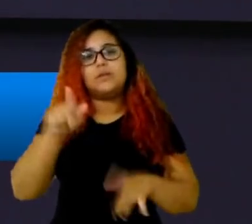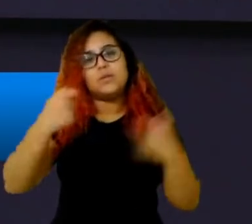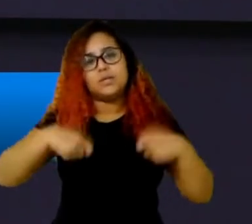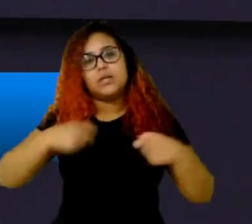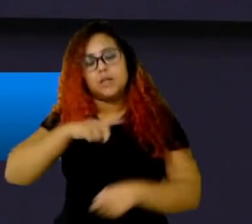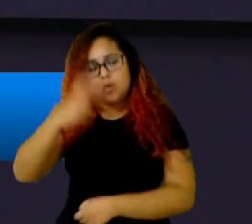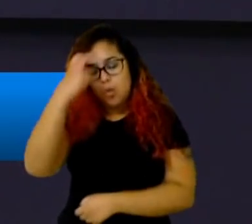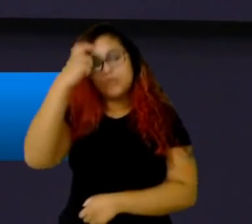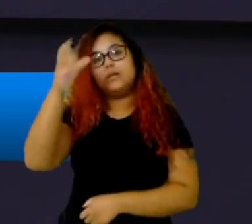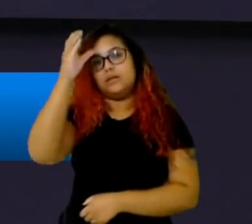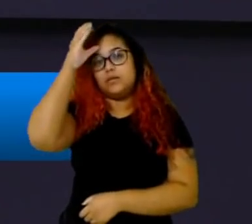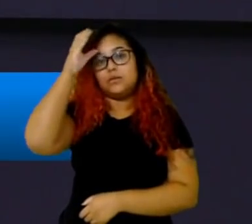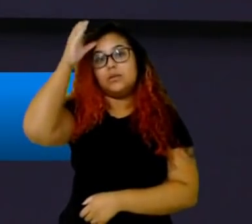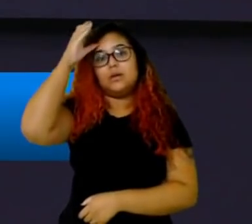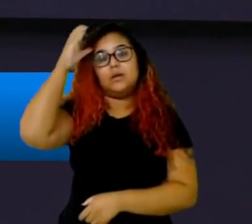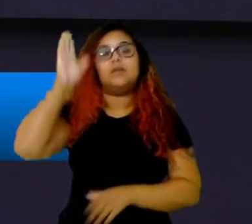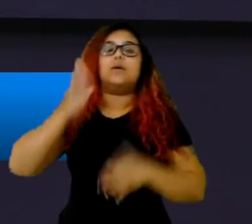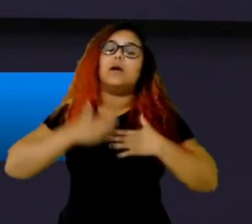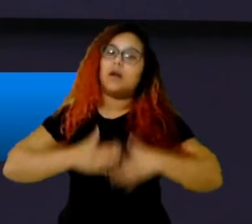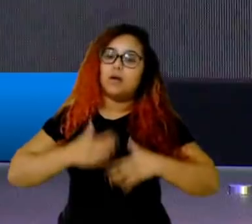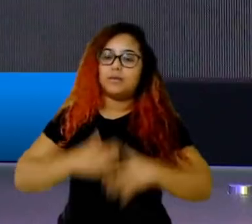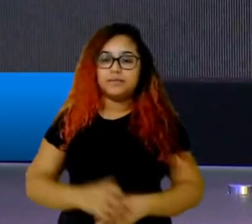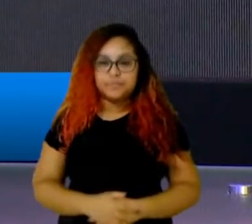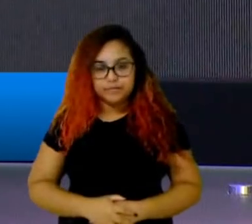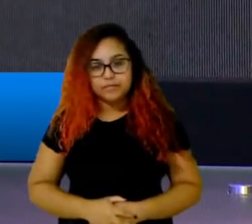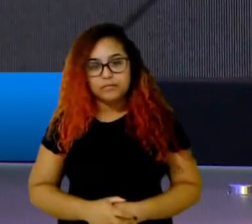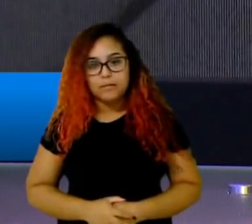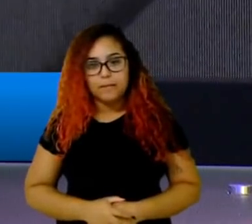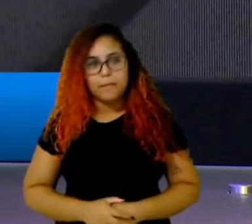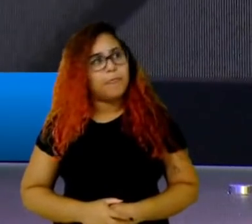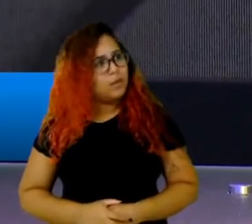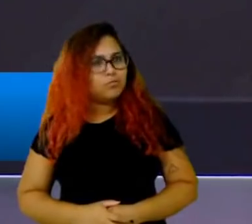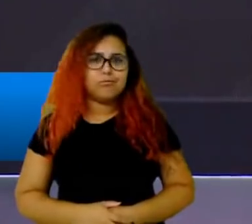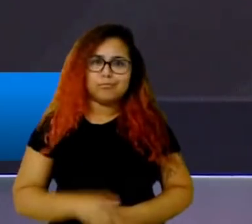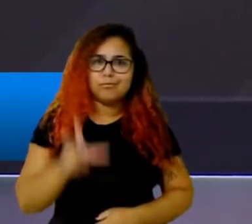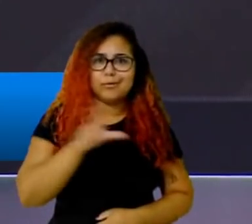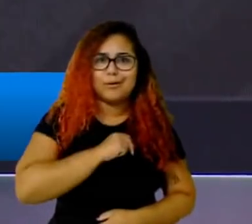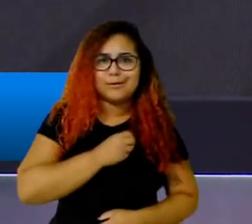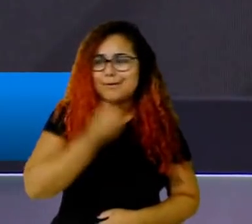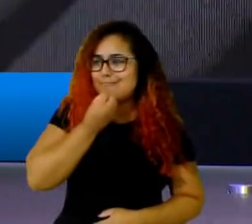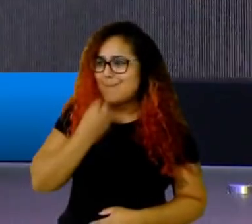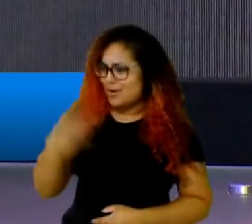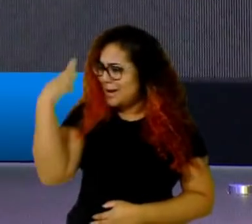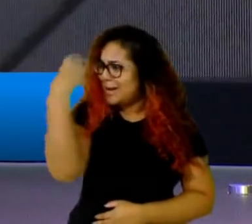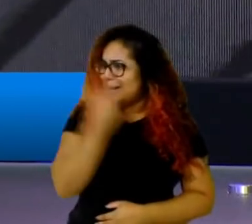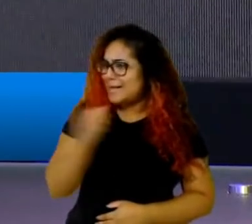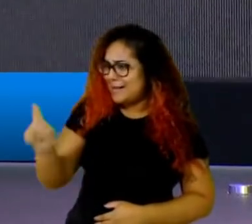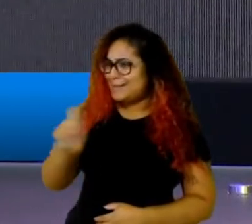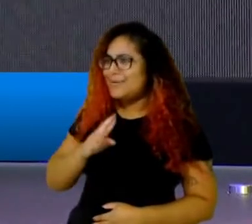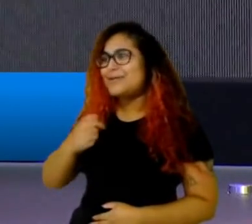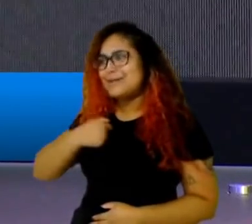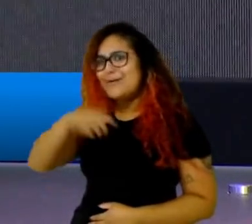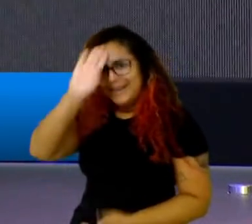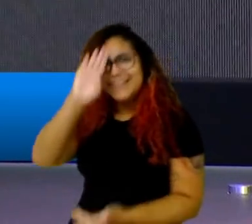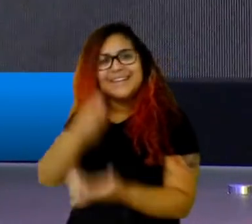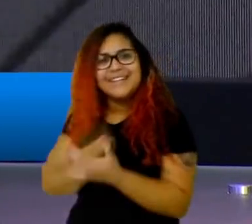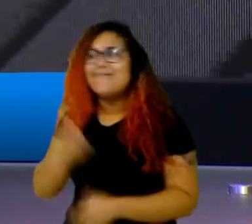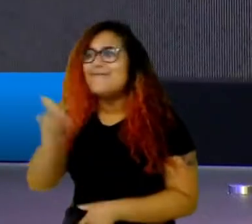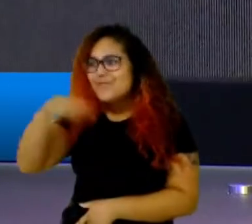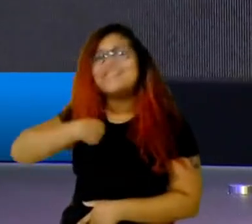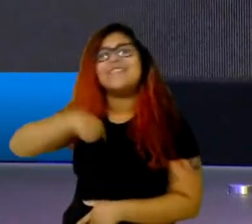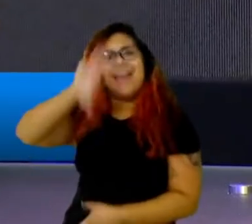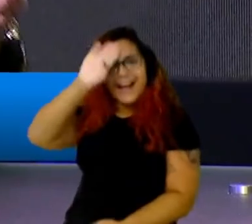mente dele. Presente, presente, hein cara? Que tela resposta, fiquei convencido aqui agora. Você me convenceu, gostado do jogo do 23